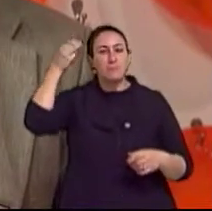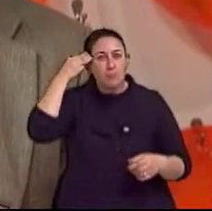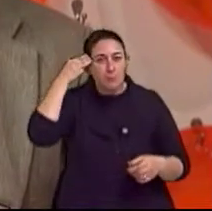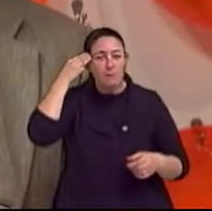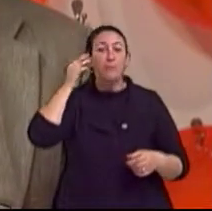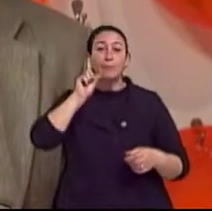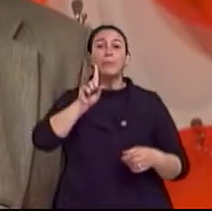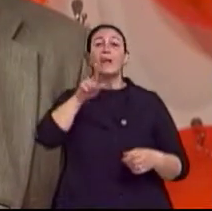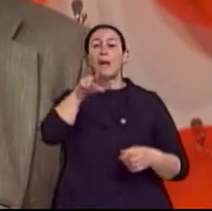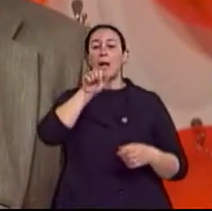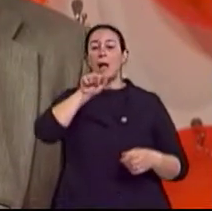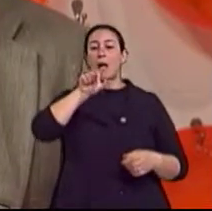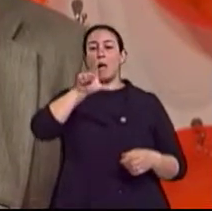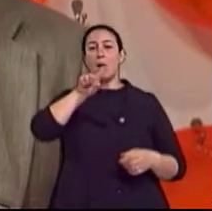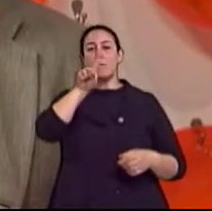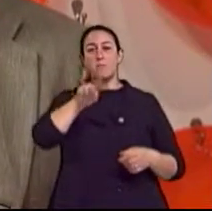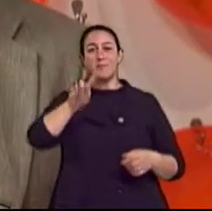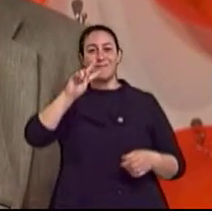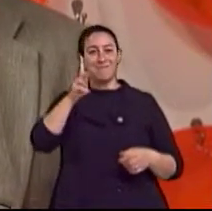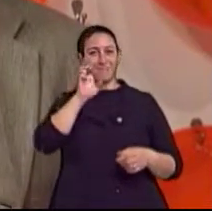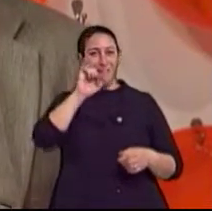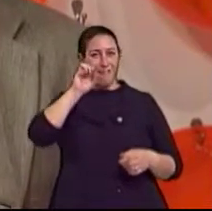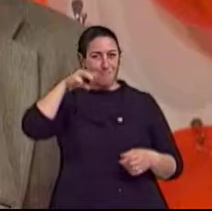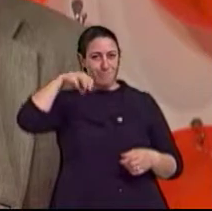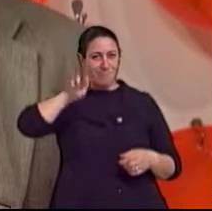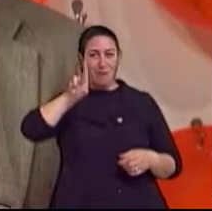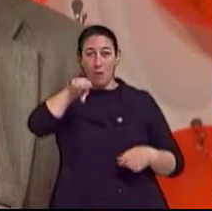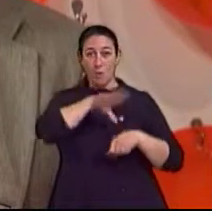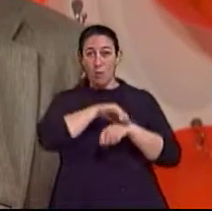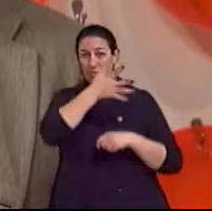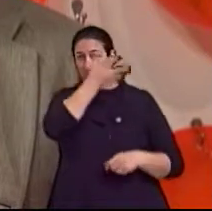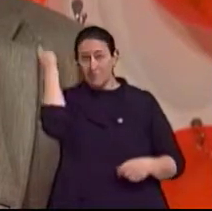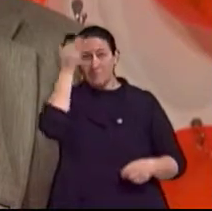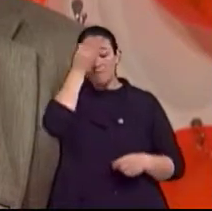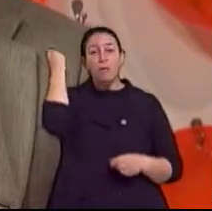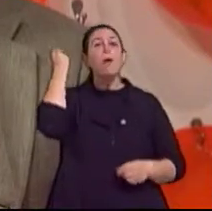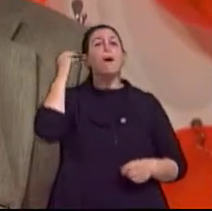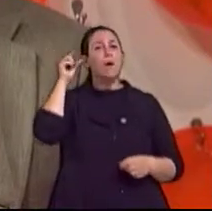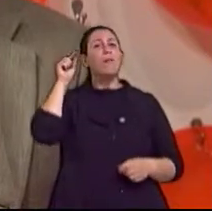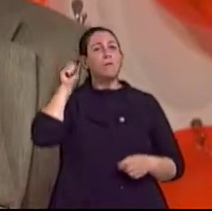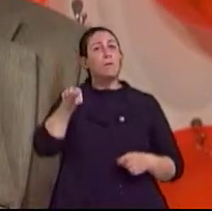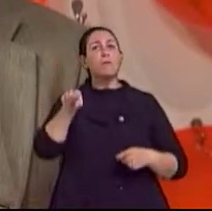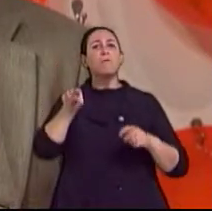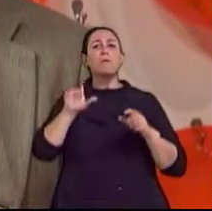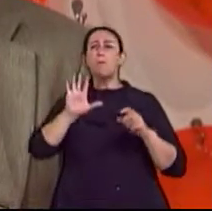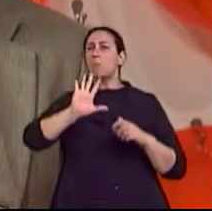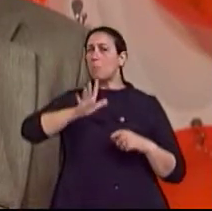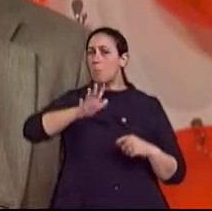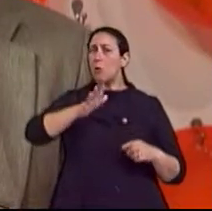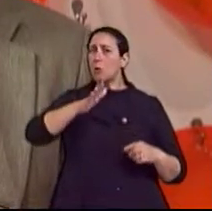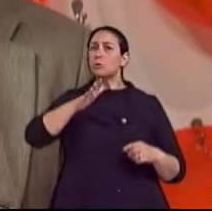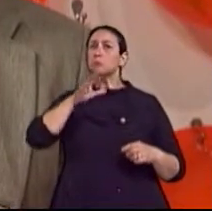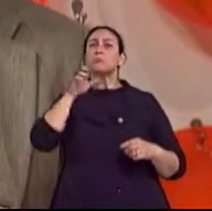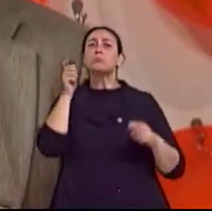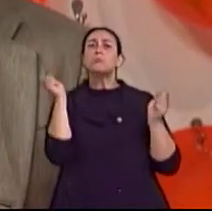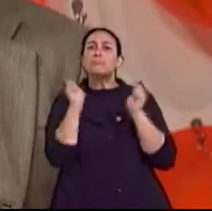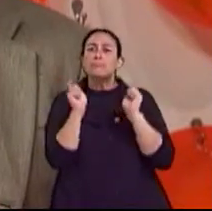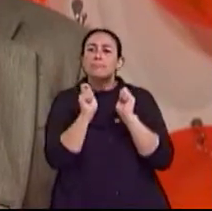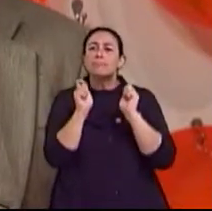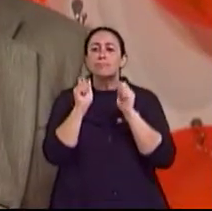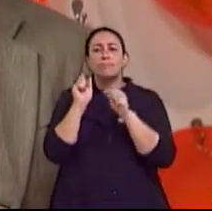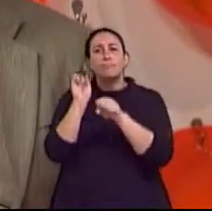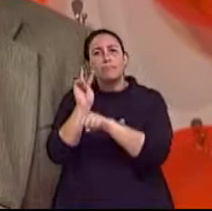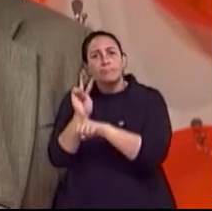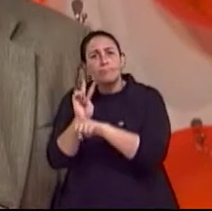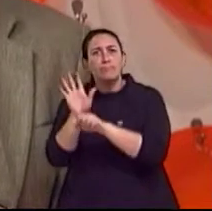acredita, que possa ser prevenida também em até cerca de 50%, menos do que a demência vascular, mas